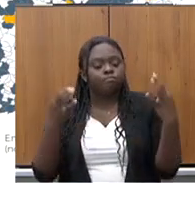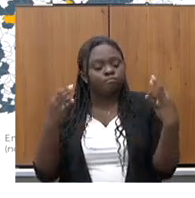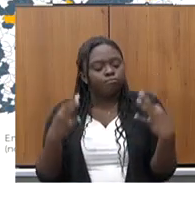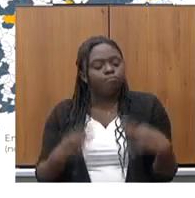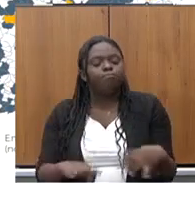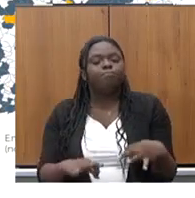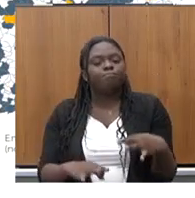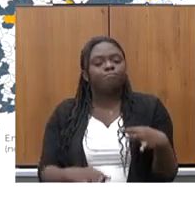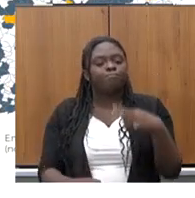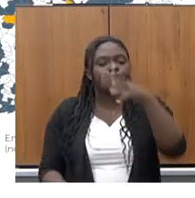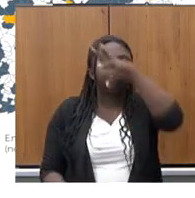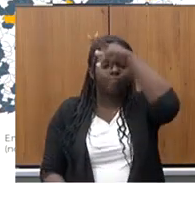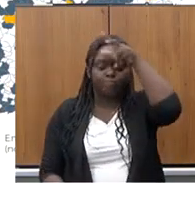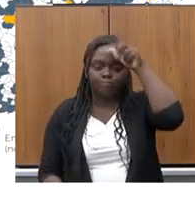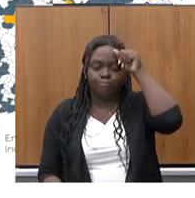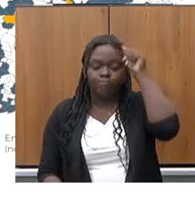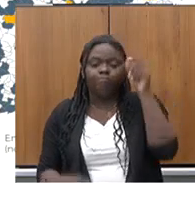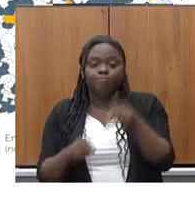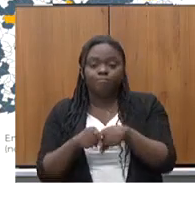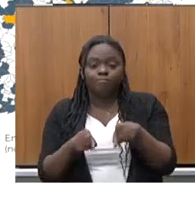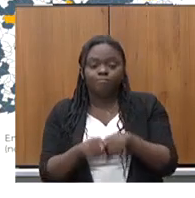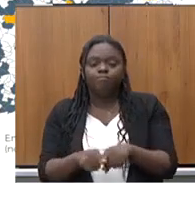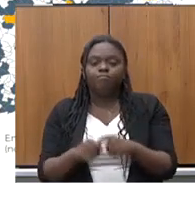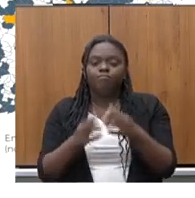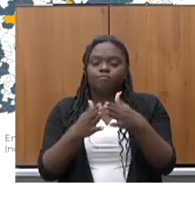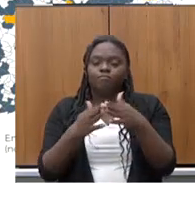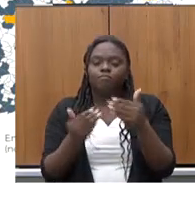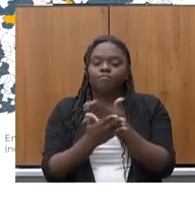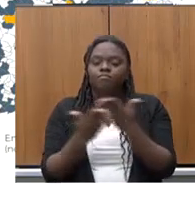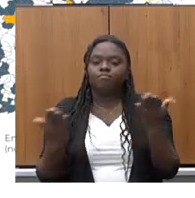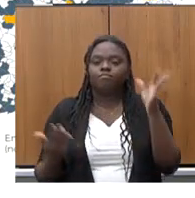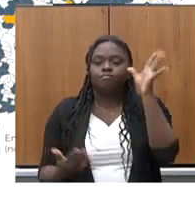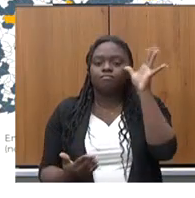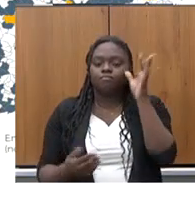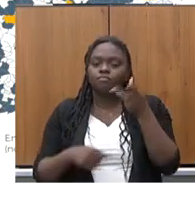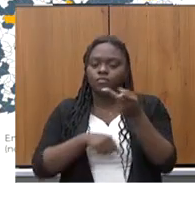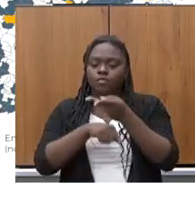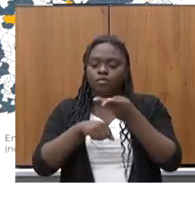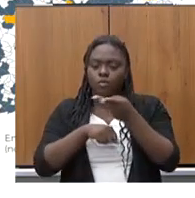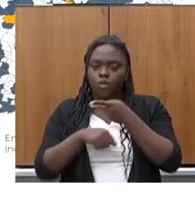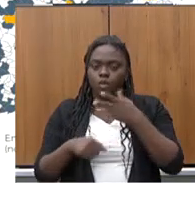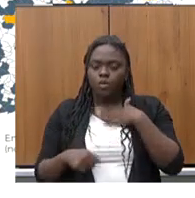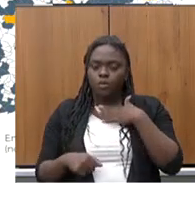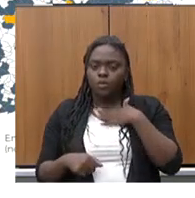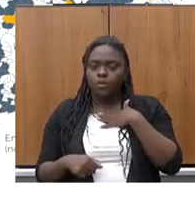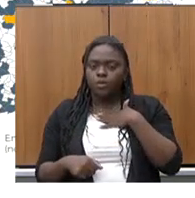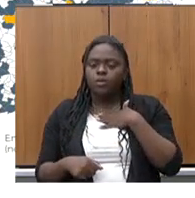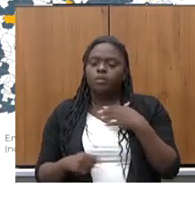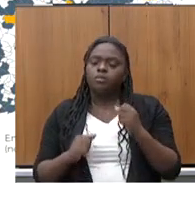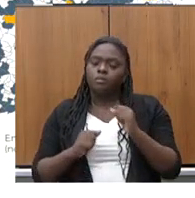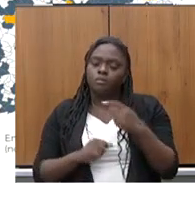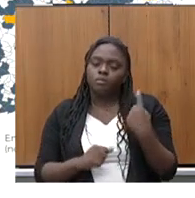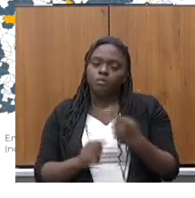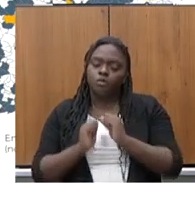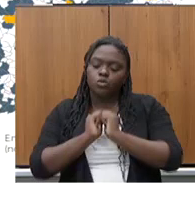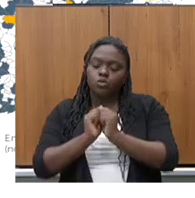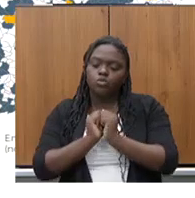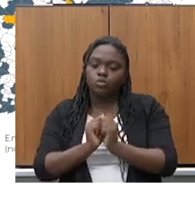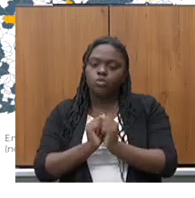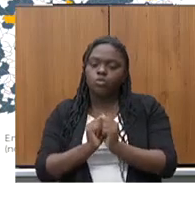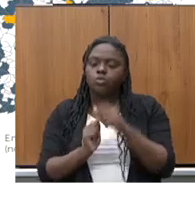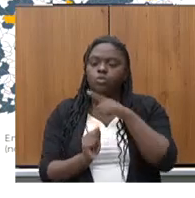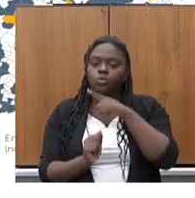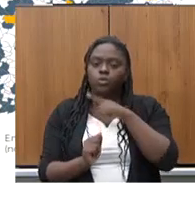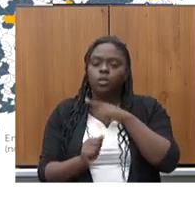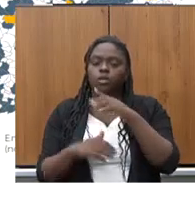dos prefeitos, e aí eu clamo também àqueles que nos assistem, que nos procurem para a gente construir de forma conjunta o nosso